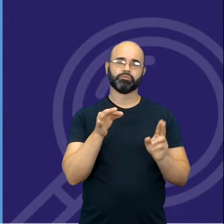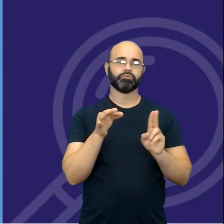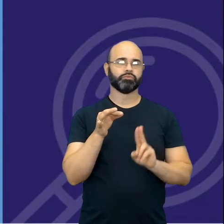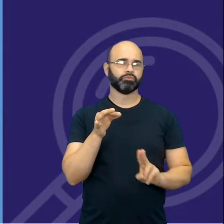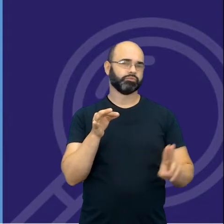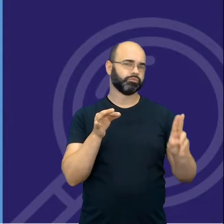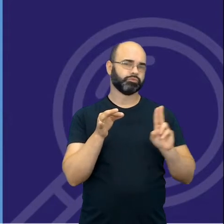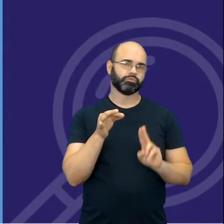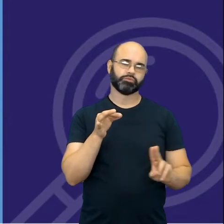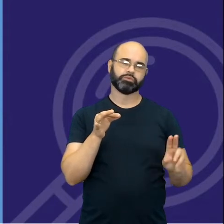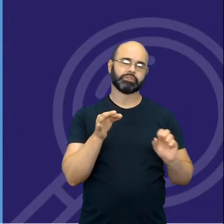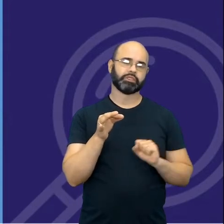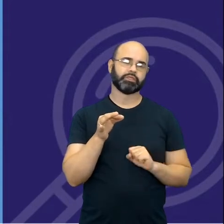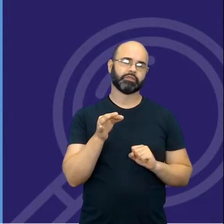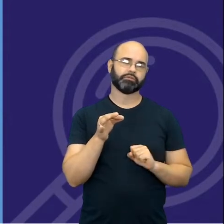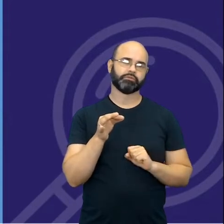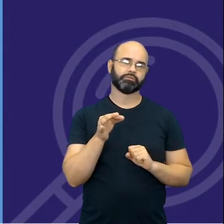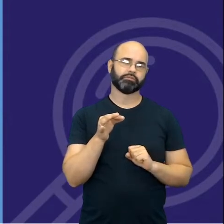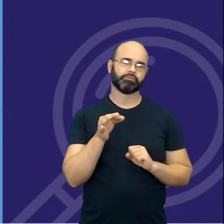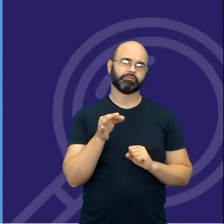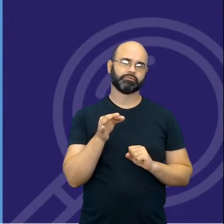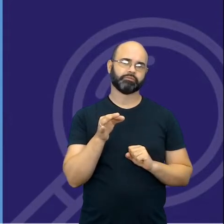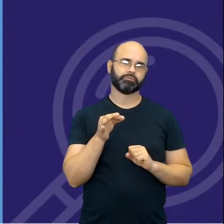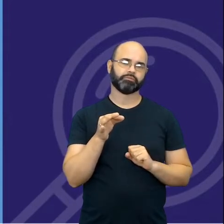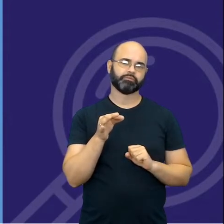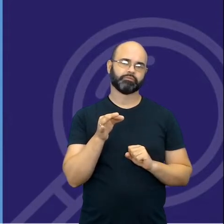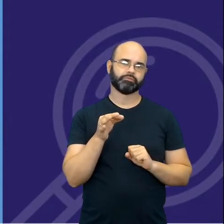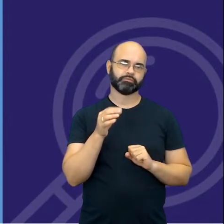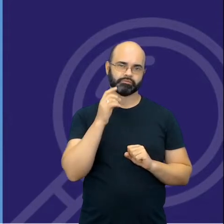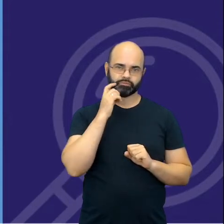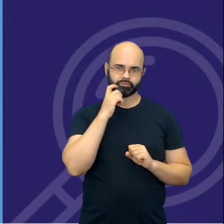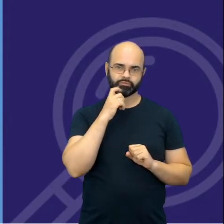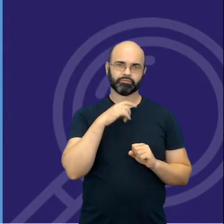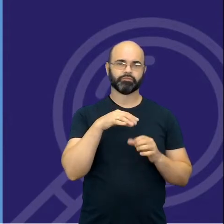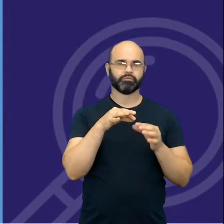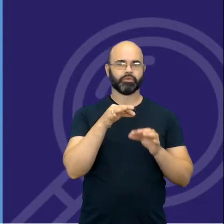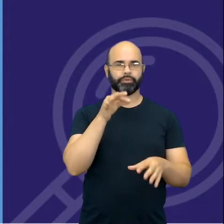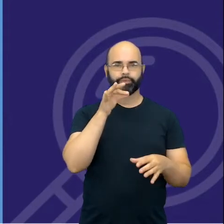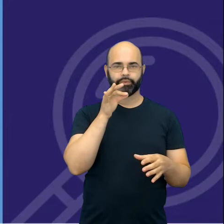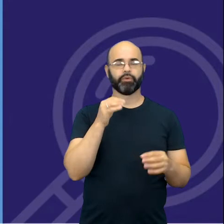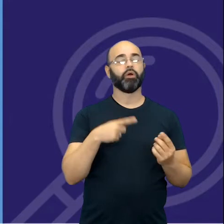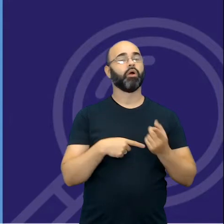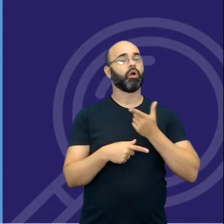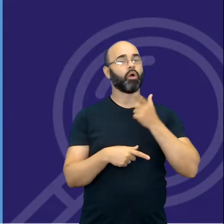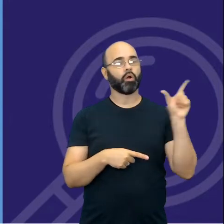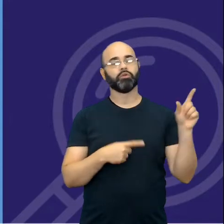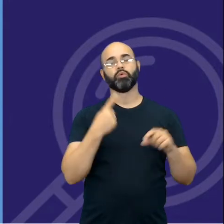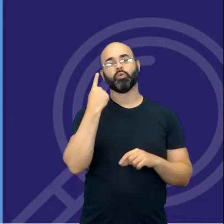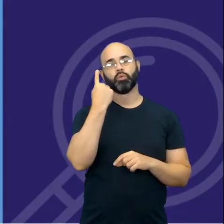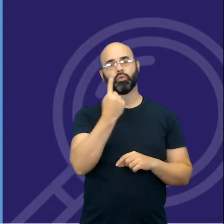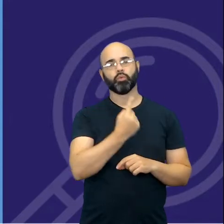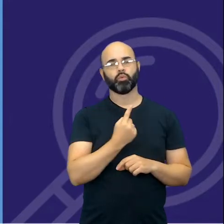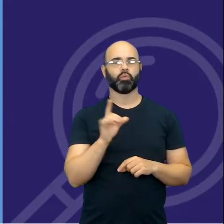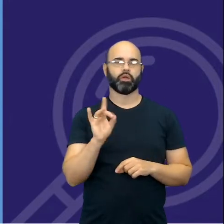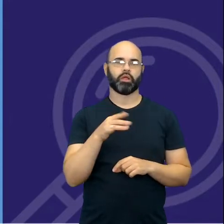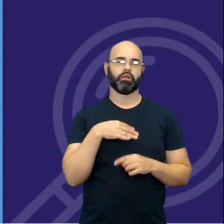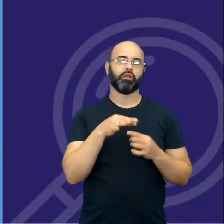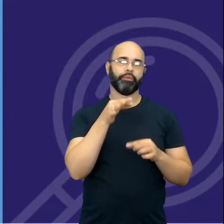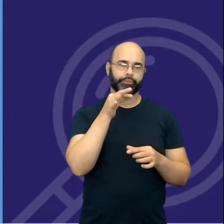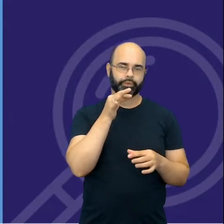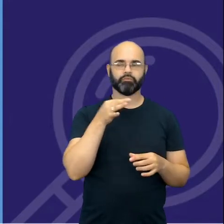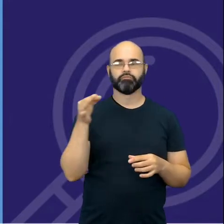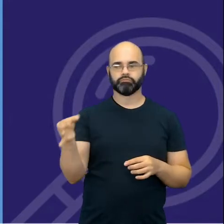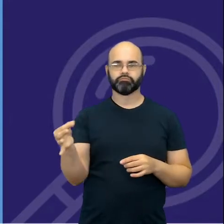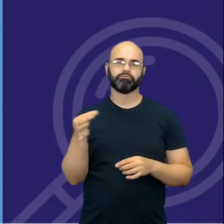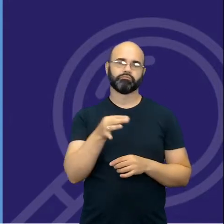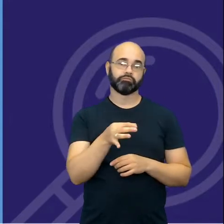ele de, pode pegar esse canudo, descartar, vem até mim e pega outro canudo. Outra questão